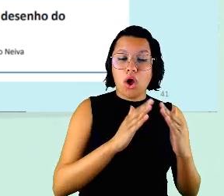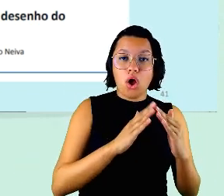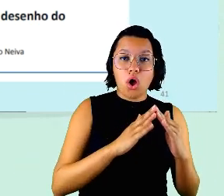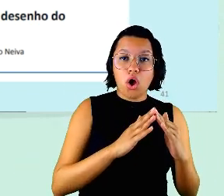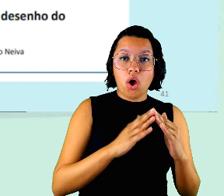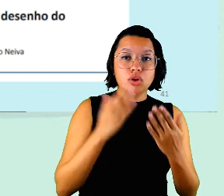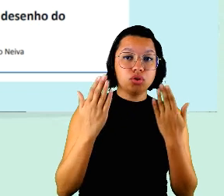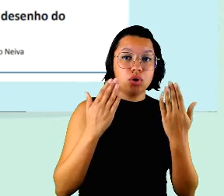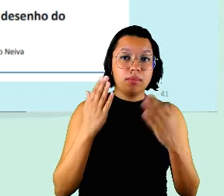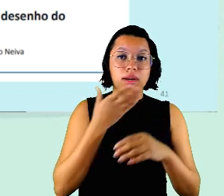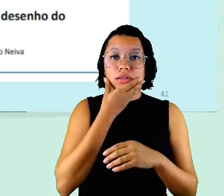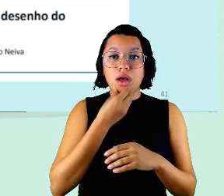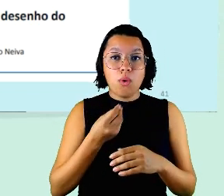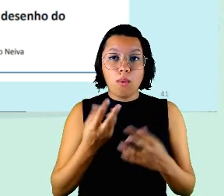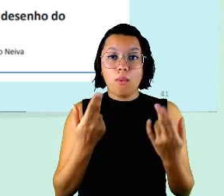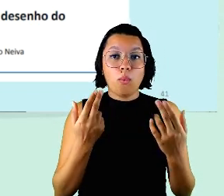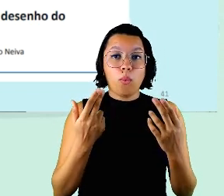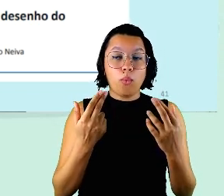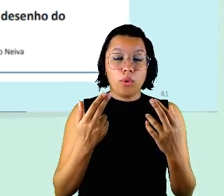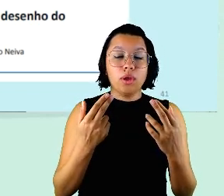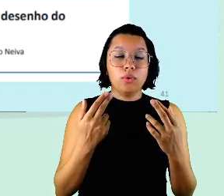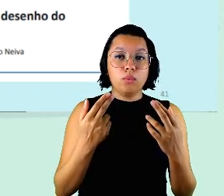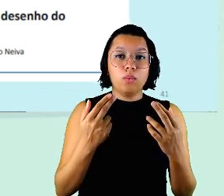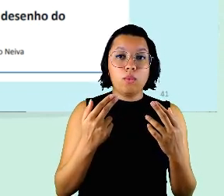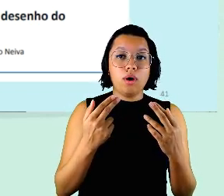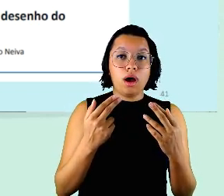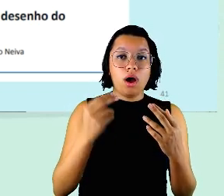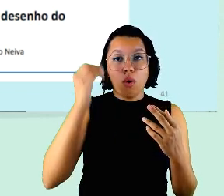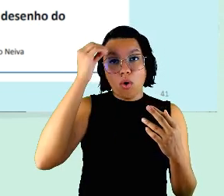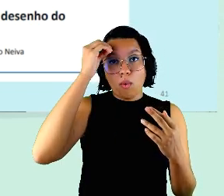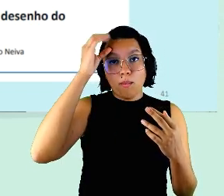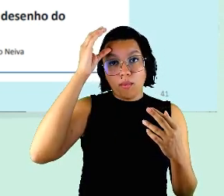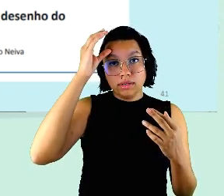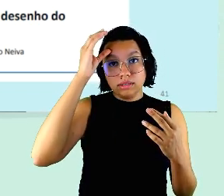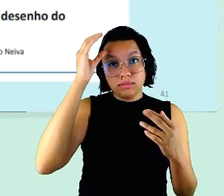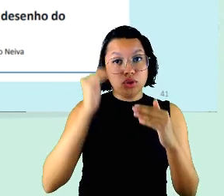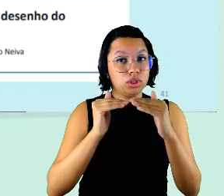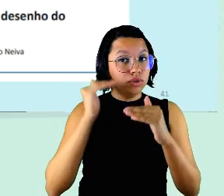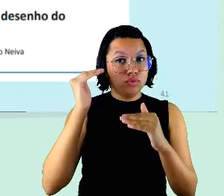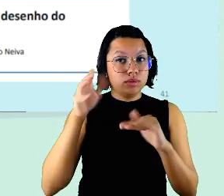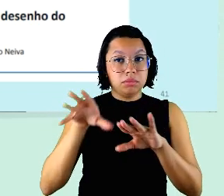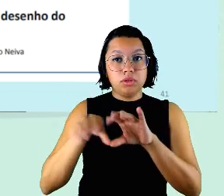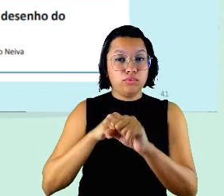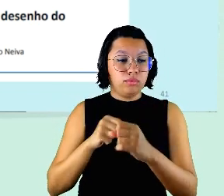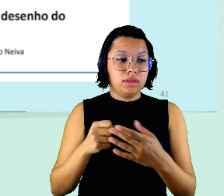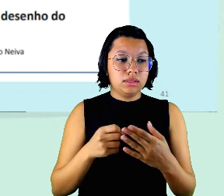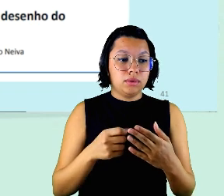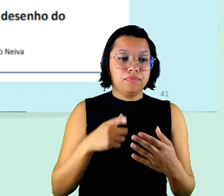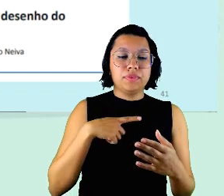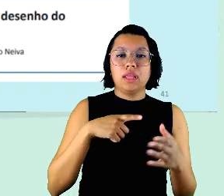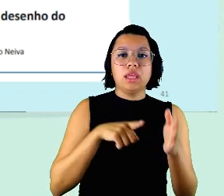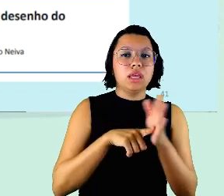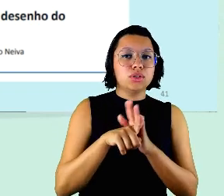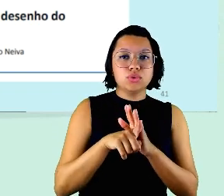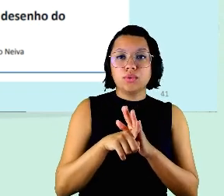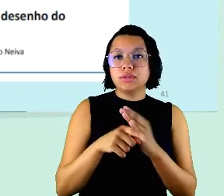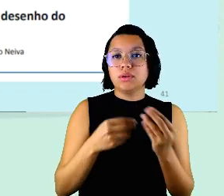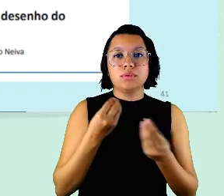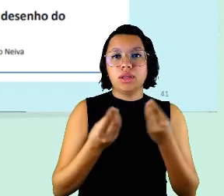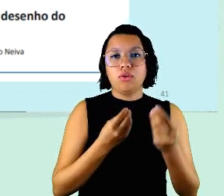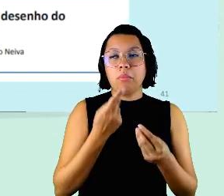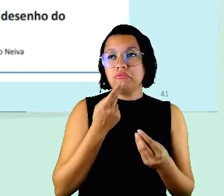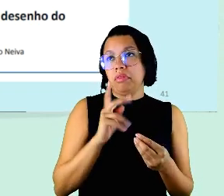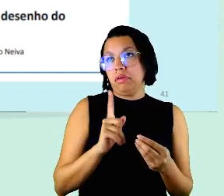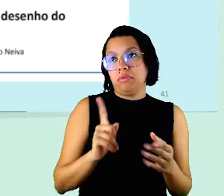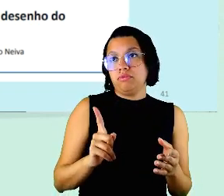com esse nível de escolaridade então há coisas muito inegáveis a respeito dessas questões que já existiam só que a